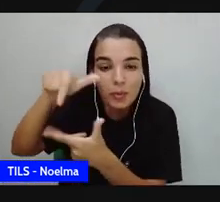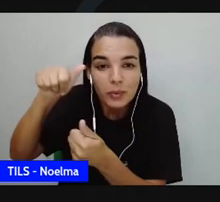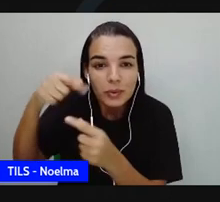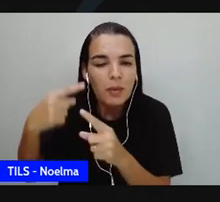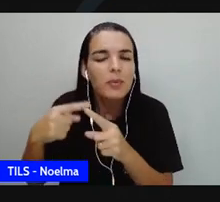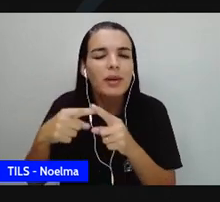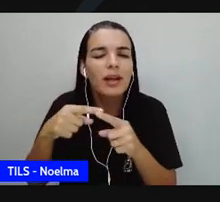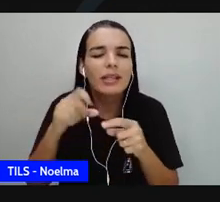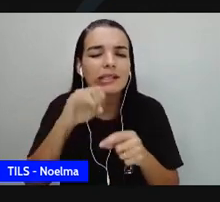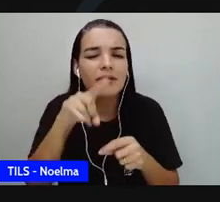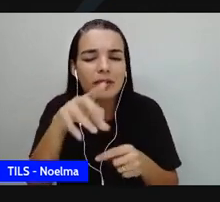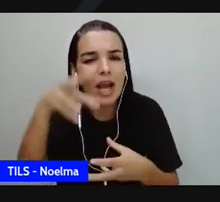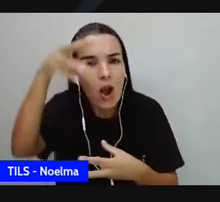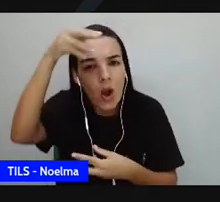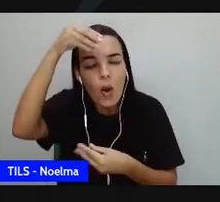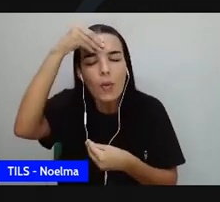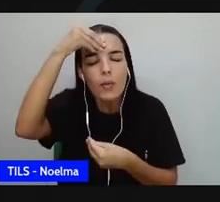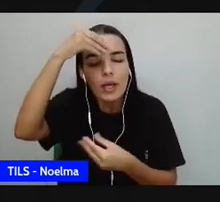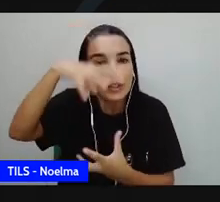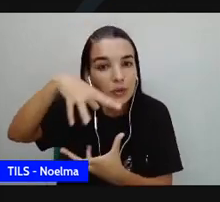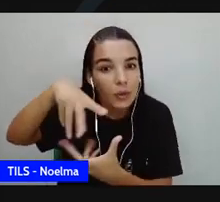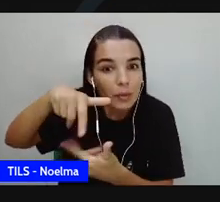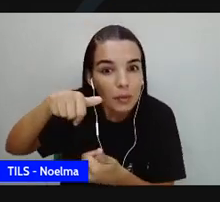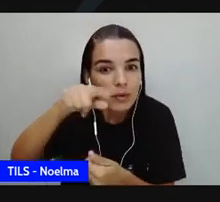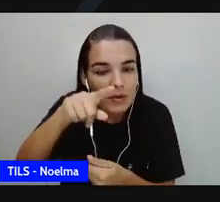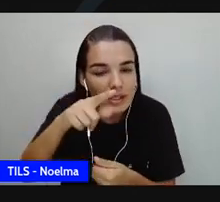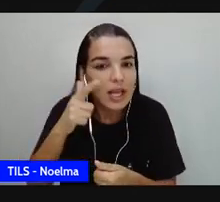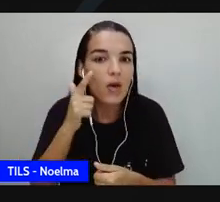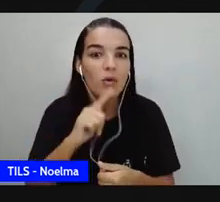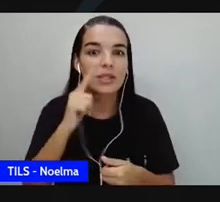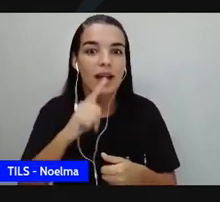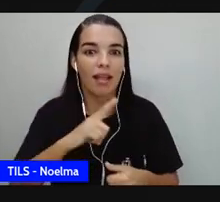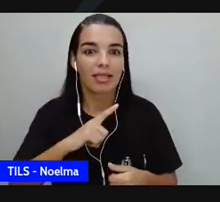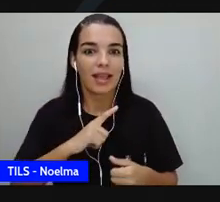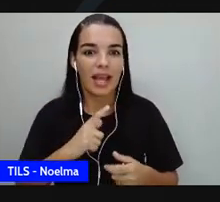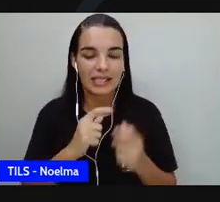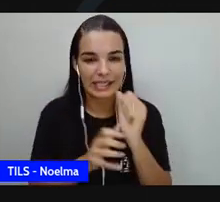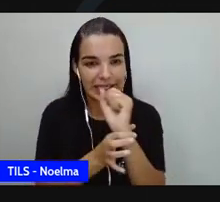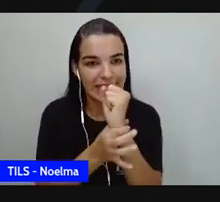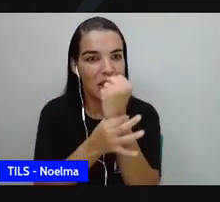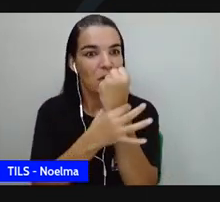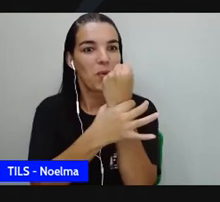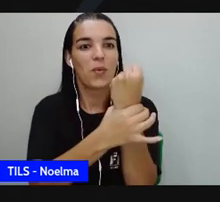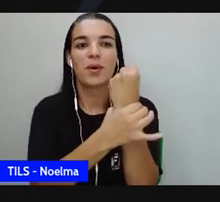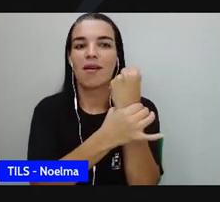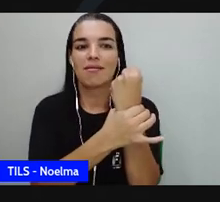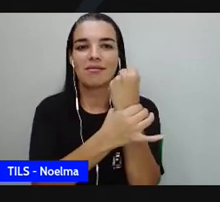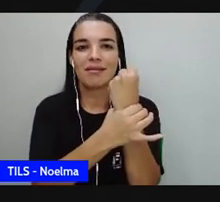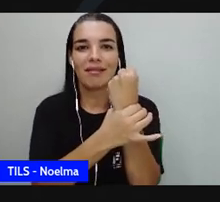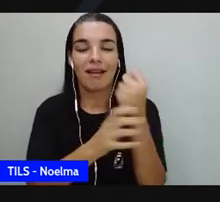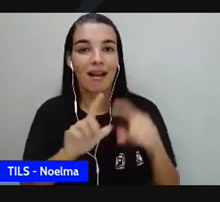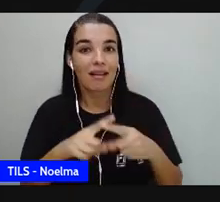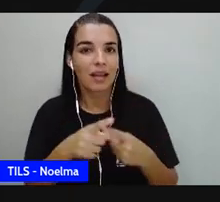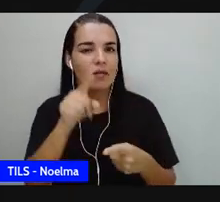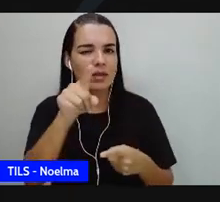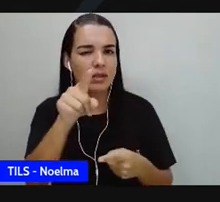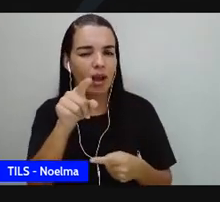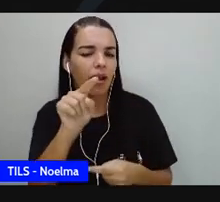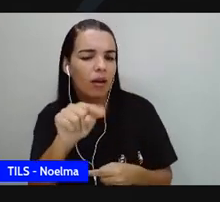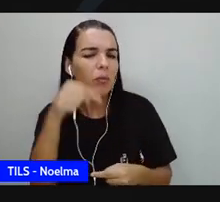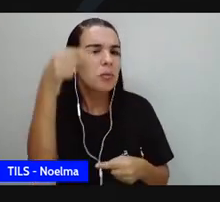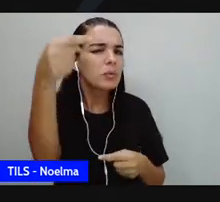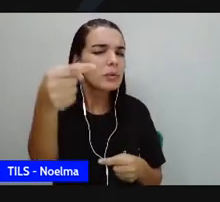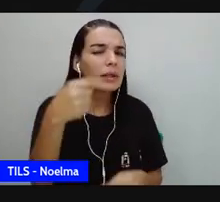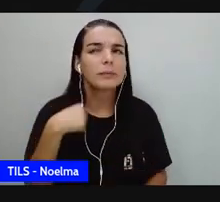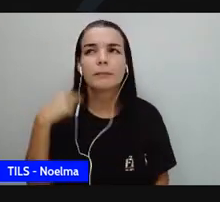portas e segue caminhando com segurança, tá certo? Aí você pode sair do outro lado e